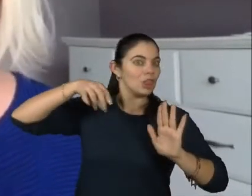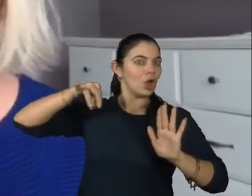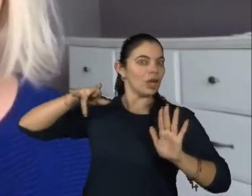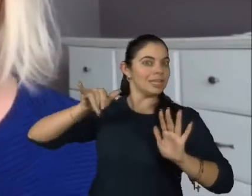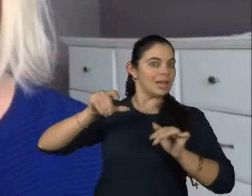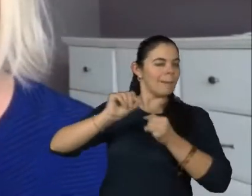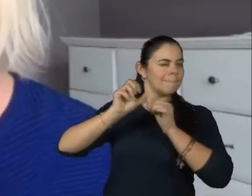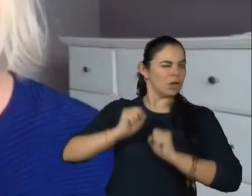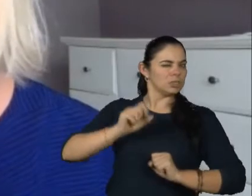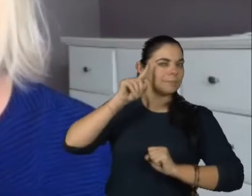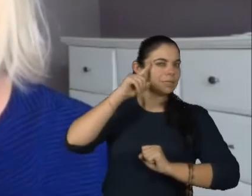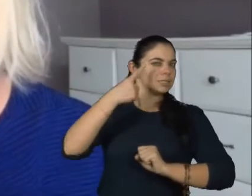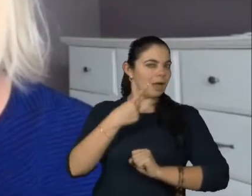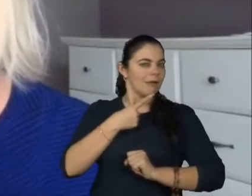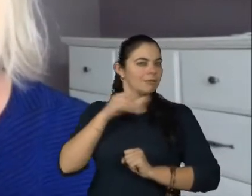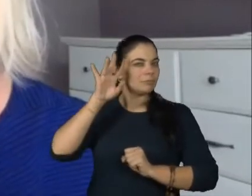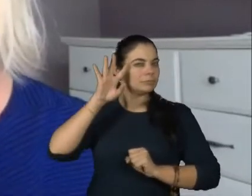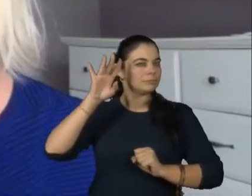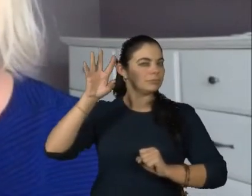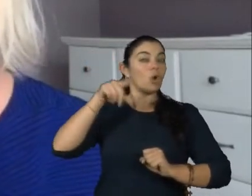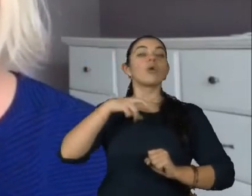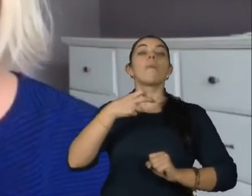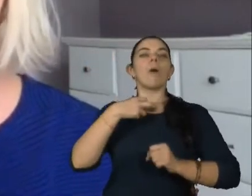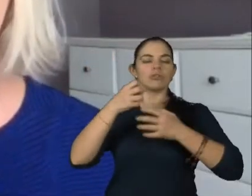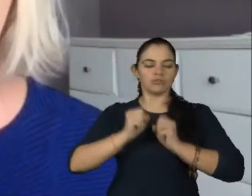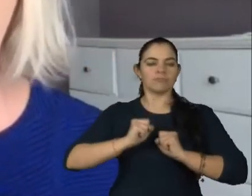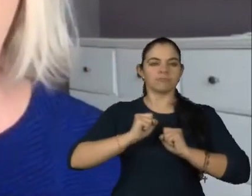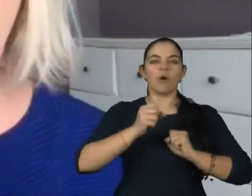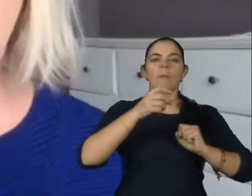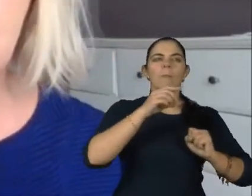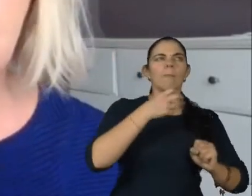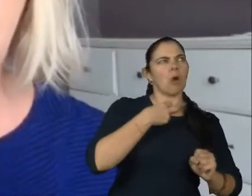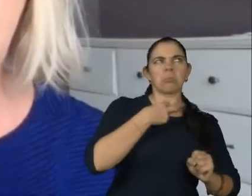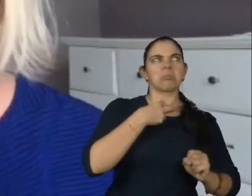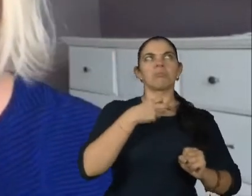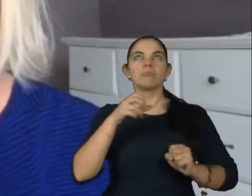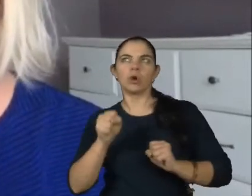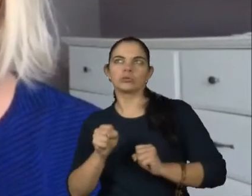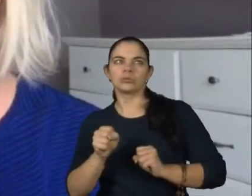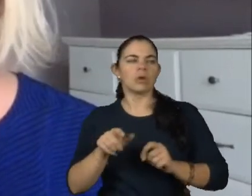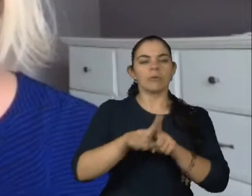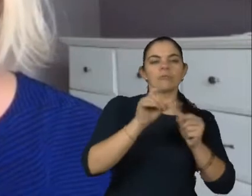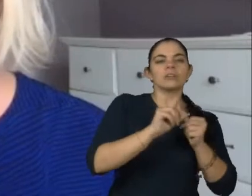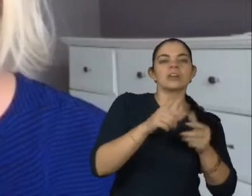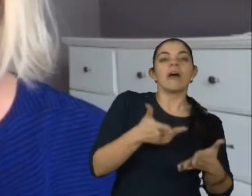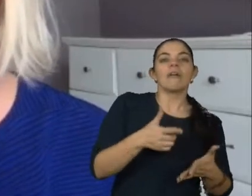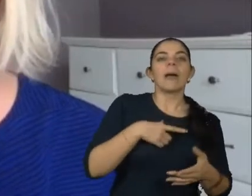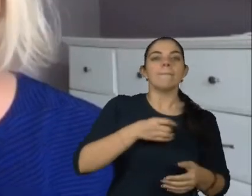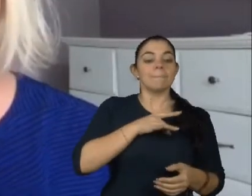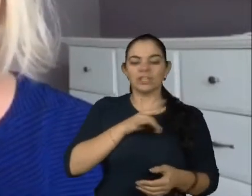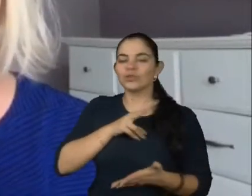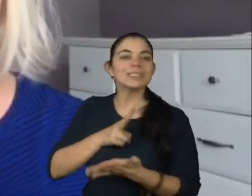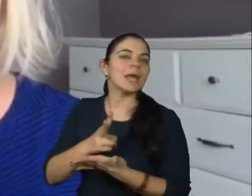possa pensar, refletir no que eu posso fazer, a gente tem que dizer o seguinte, a primeira coisa é que os medos existirão.